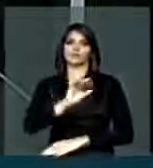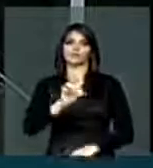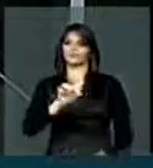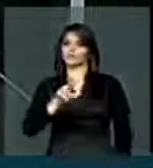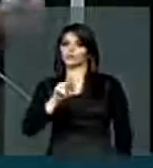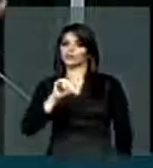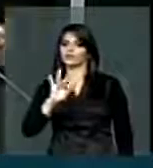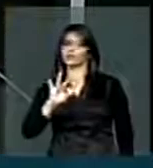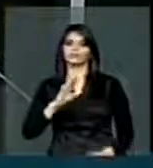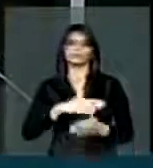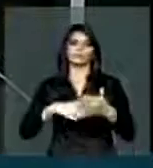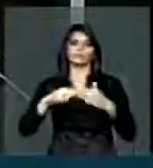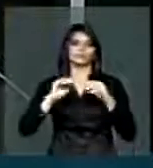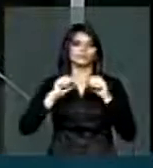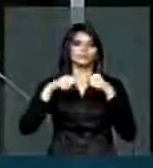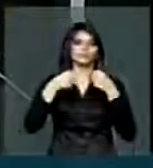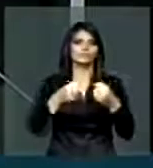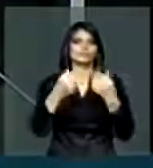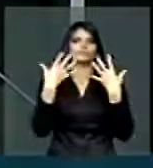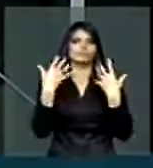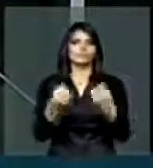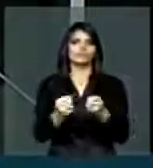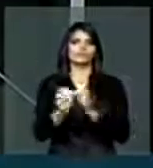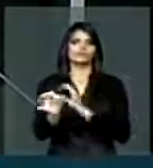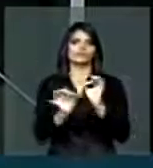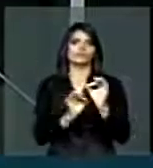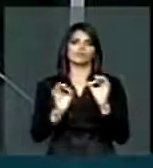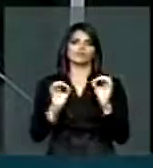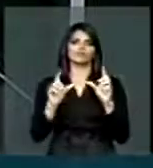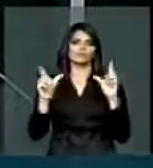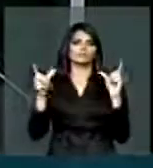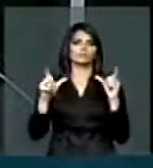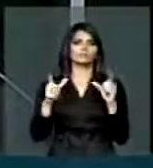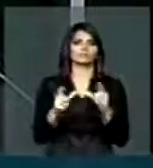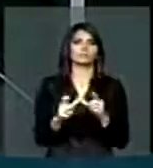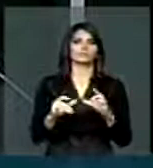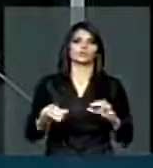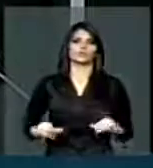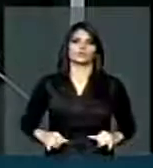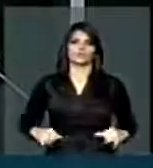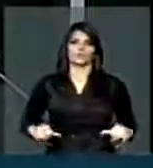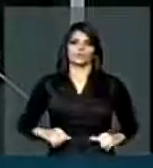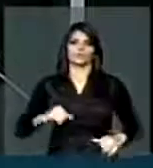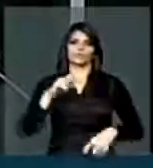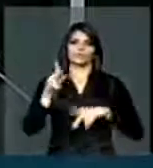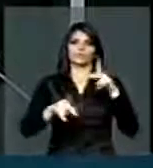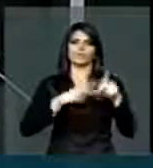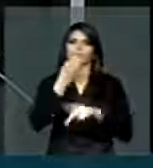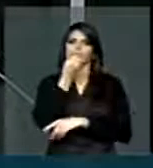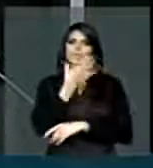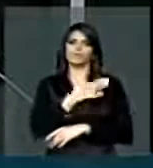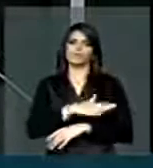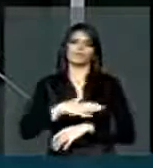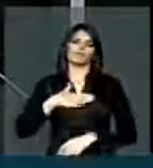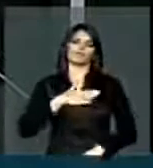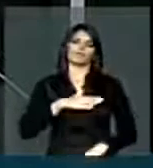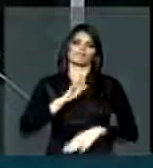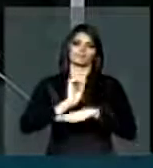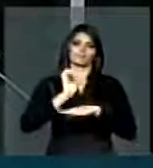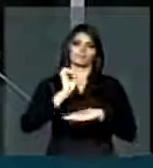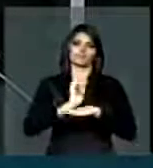para fazer uma força-tarefa para amenizar o sofrimento daquele povo tão bondoso do meu querido Estado.